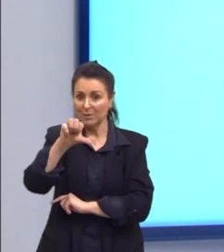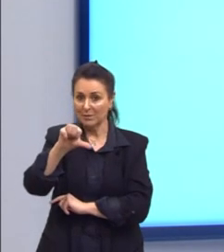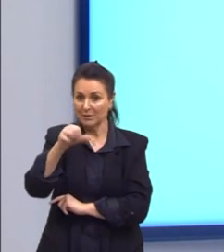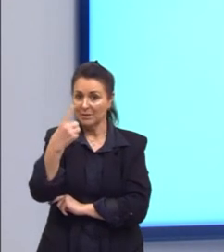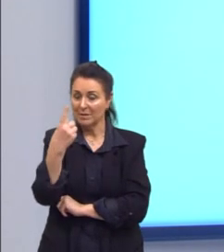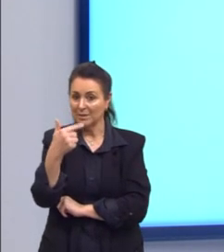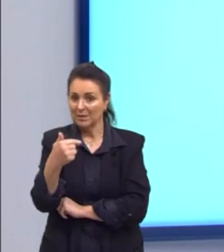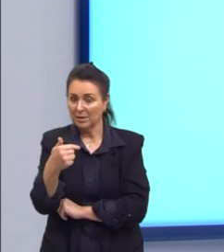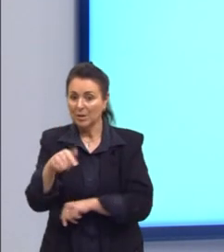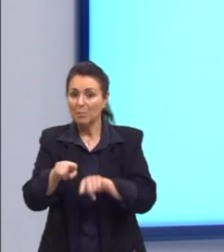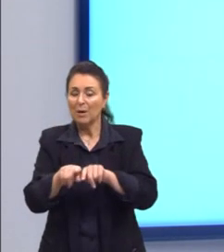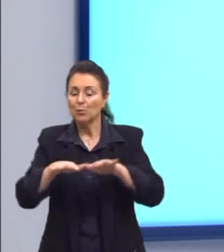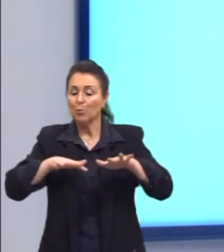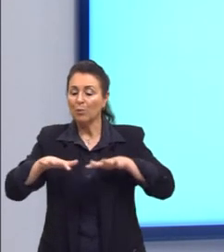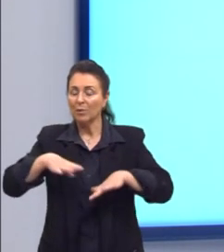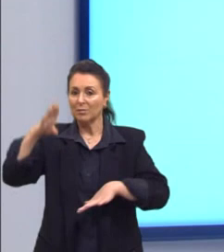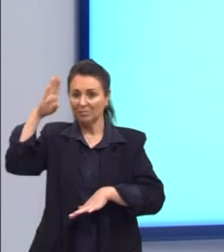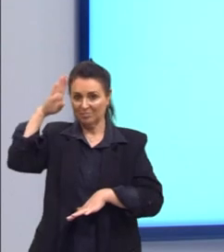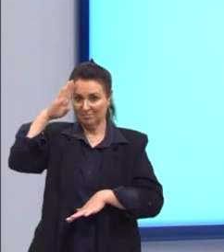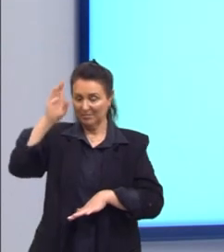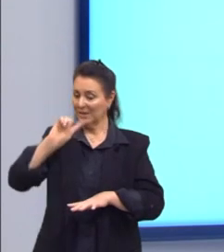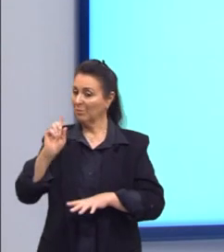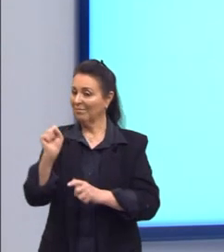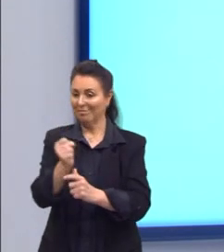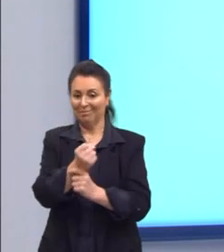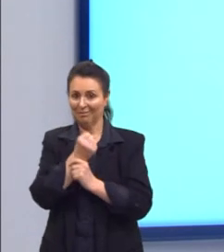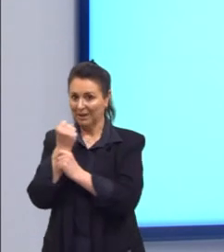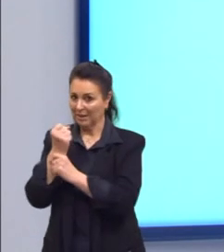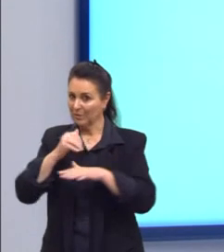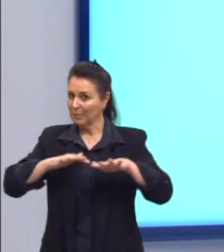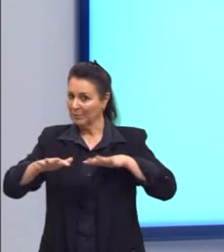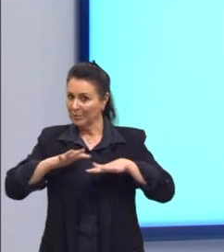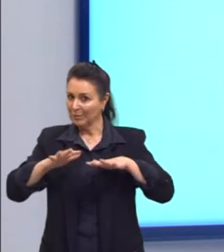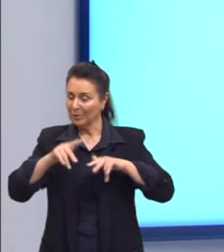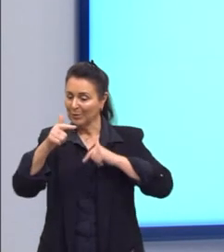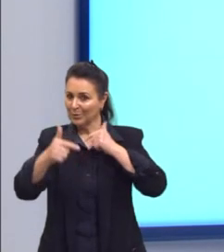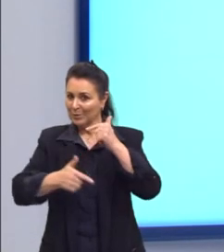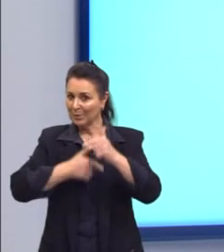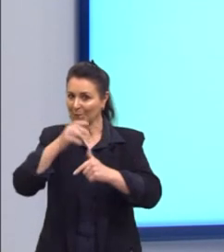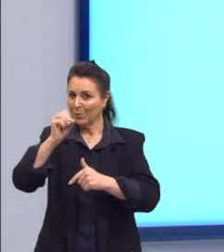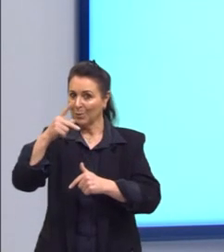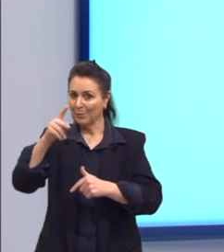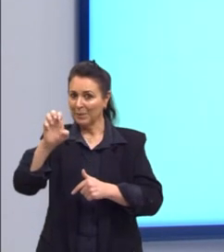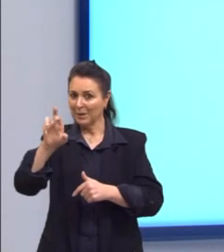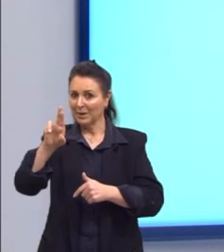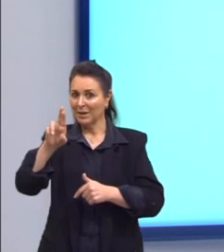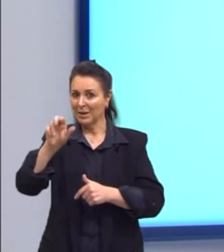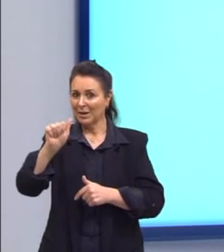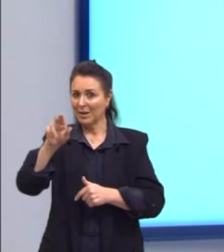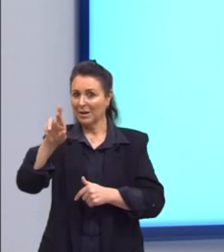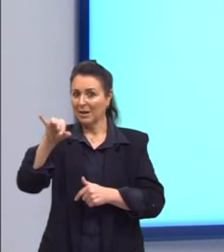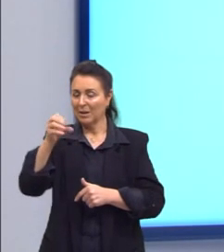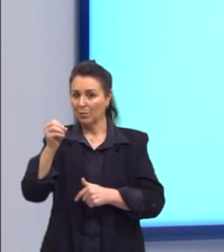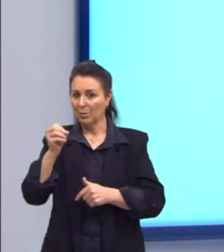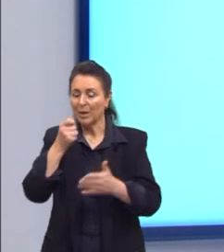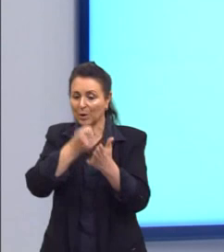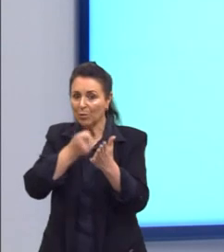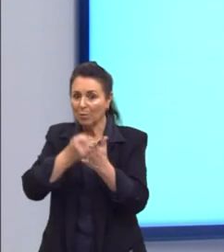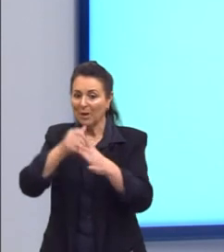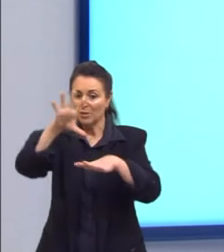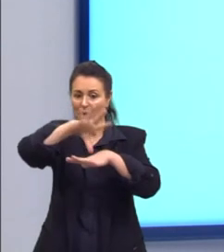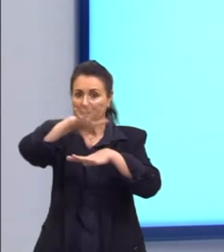mas o movimento tenentista não está defendendo o movimento operário. Ele está combatendo a corrupção